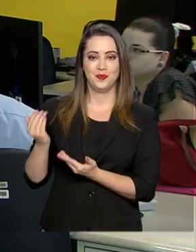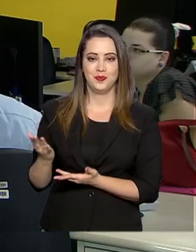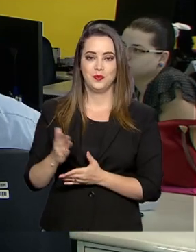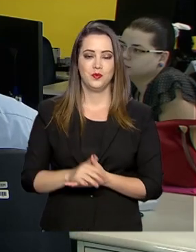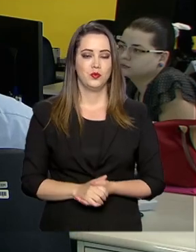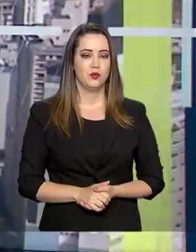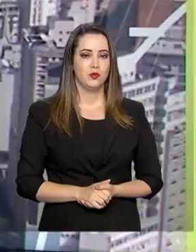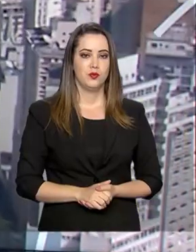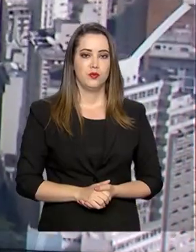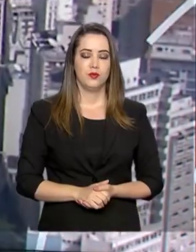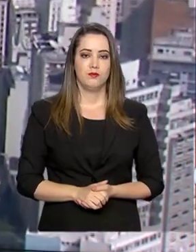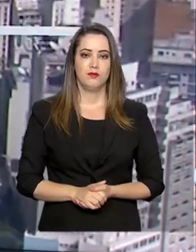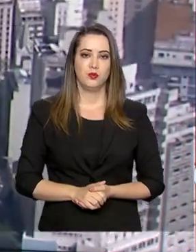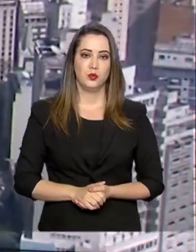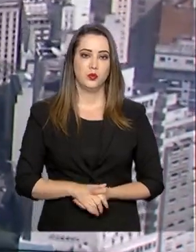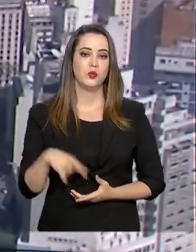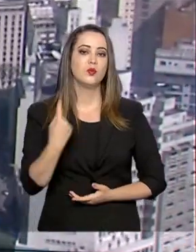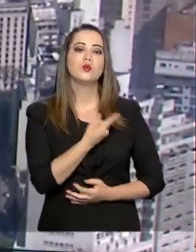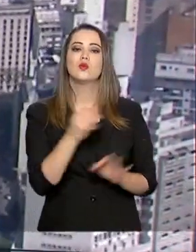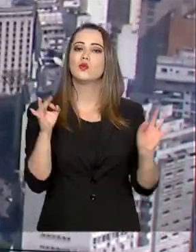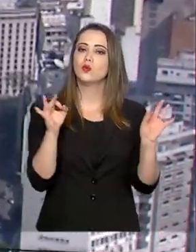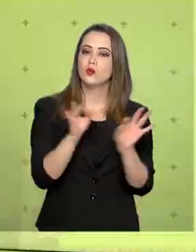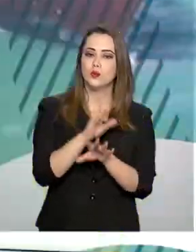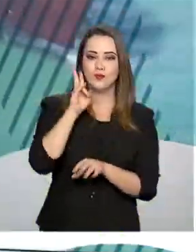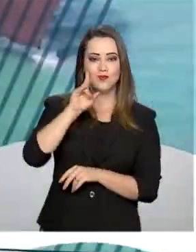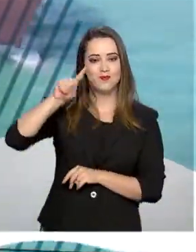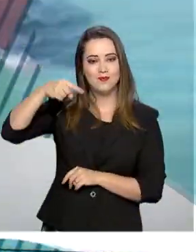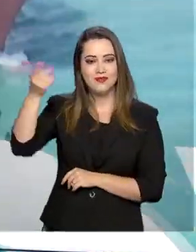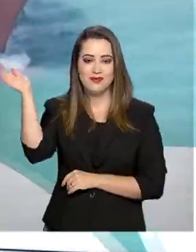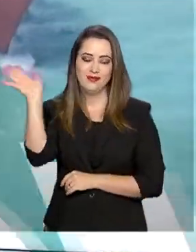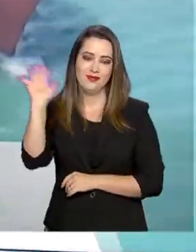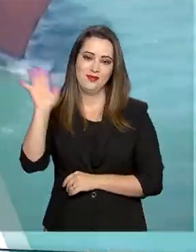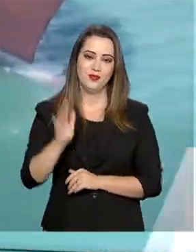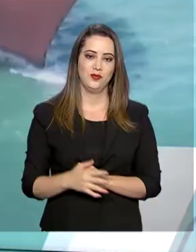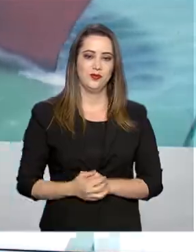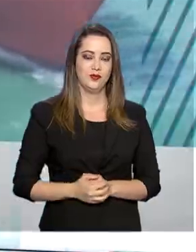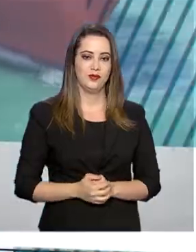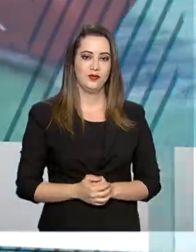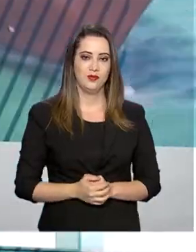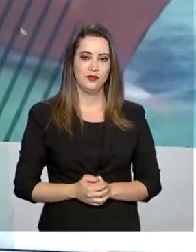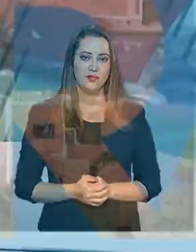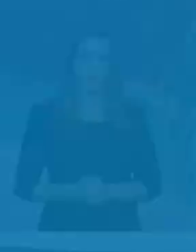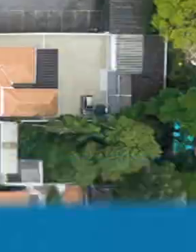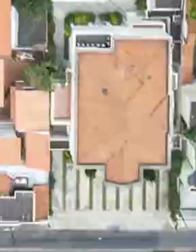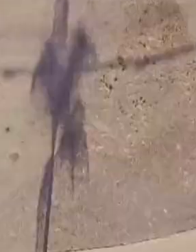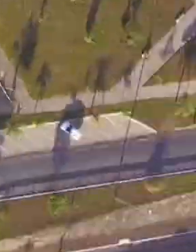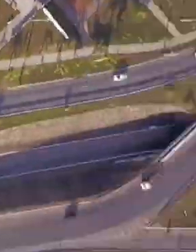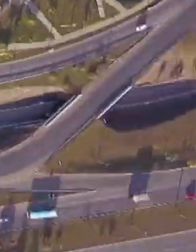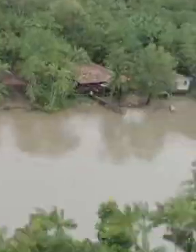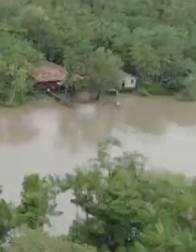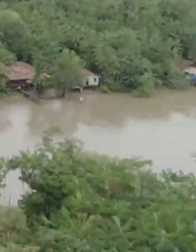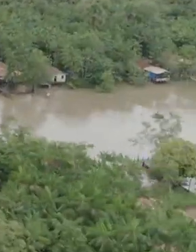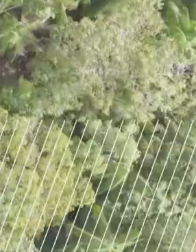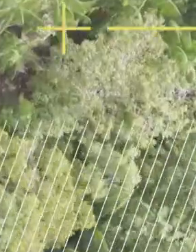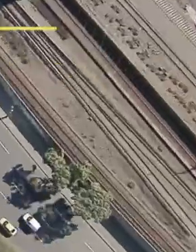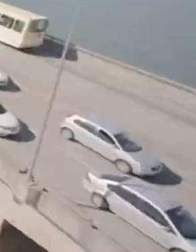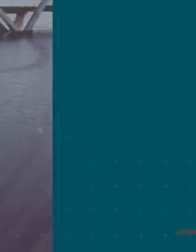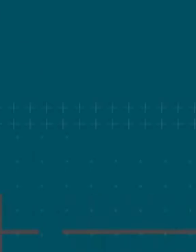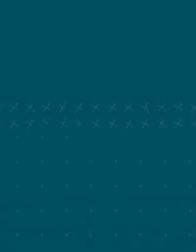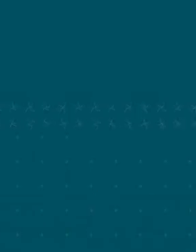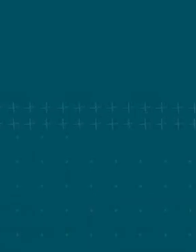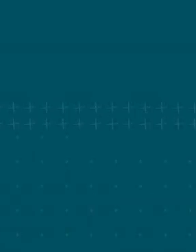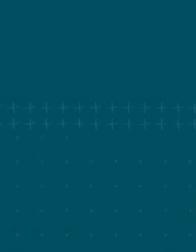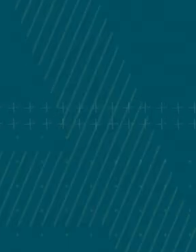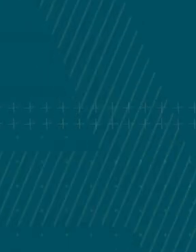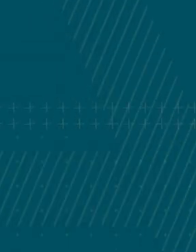para o Governo Agora. Nós ficamos por aqui. Nos vemos na próxima edição. Tchau! Legenda